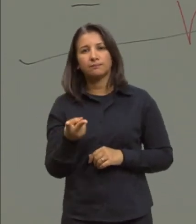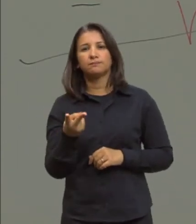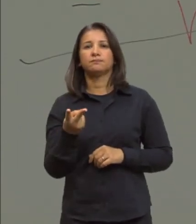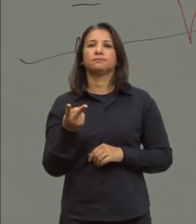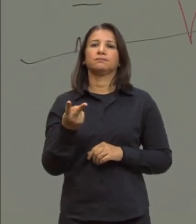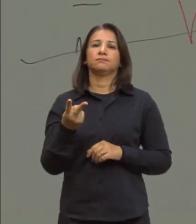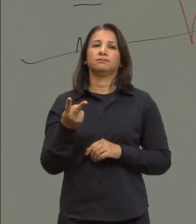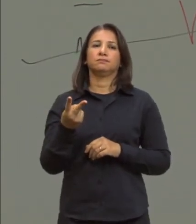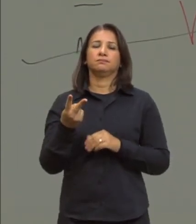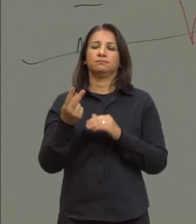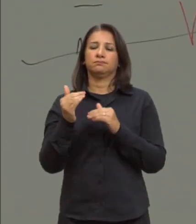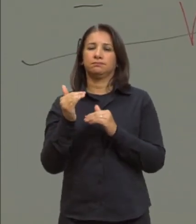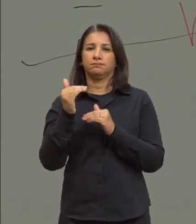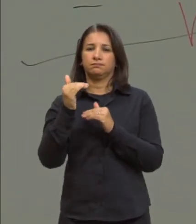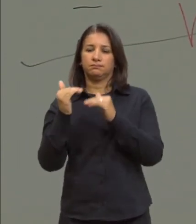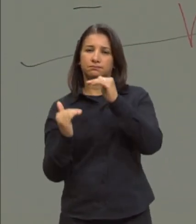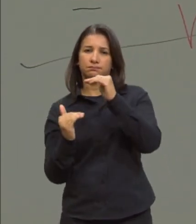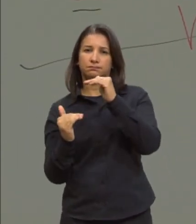proporcional.